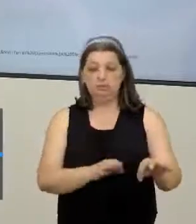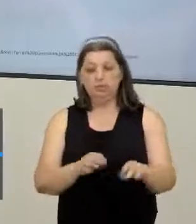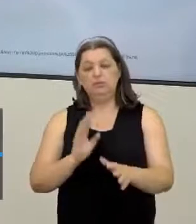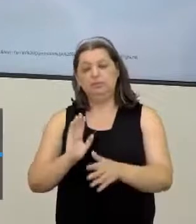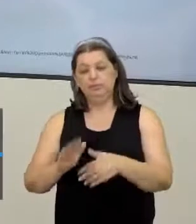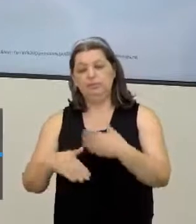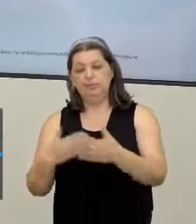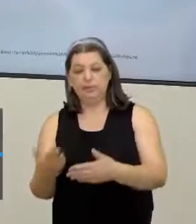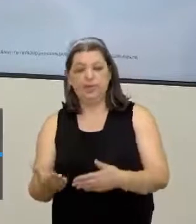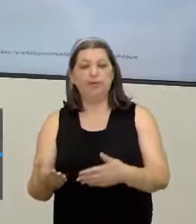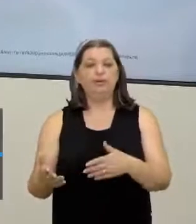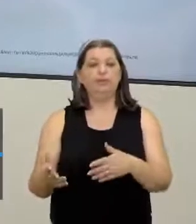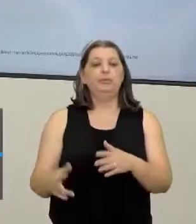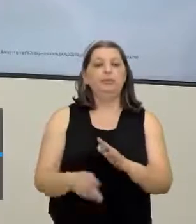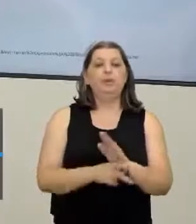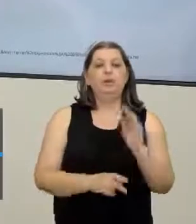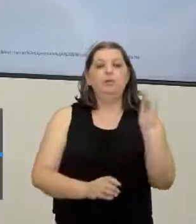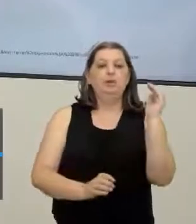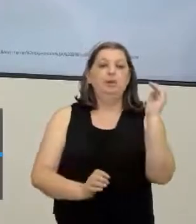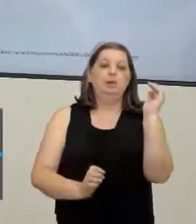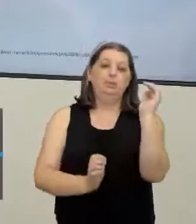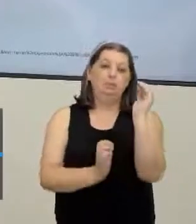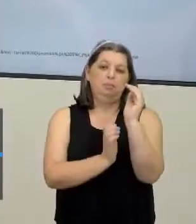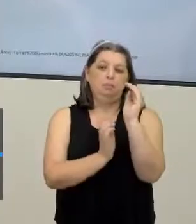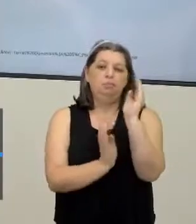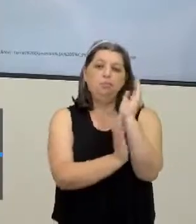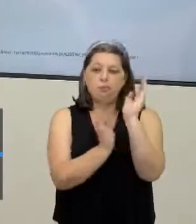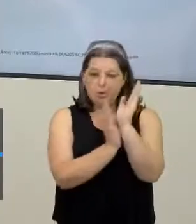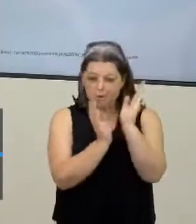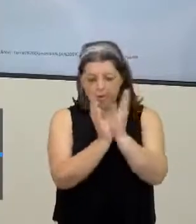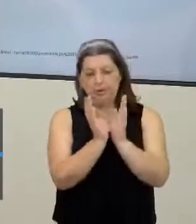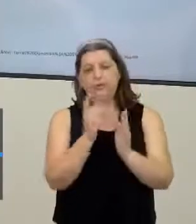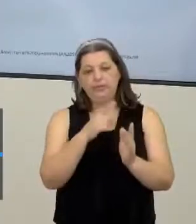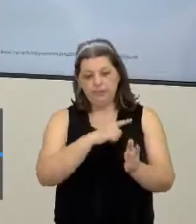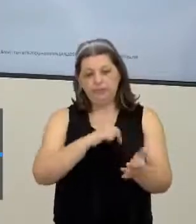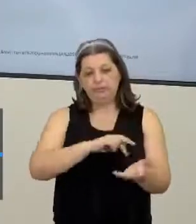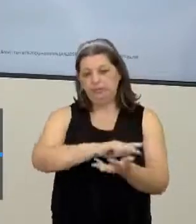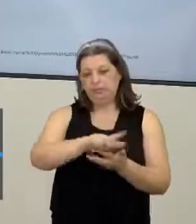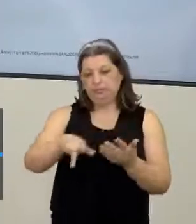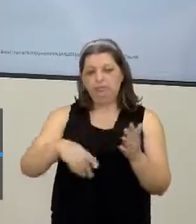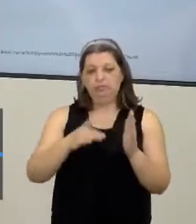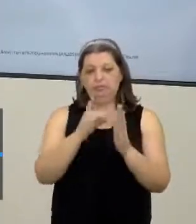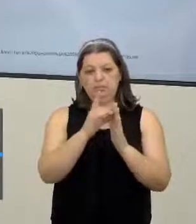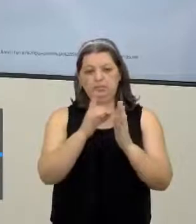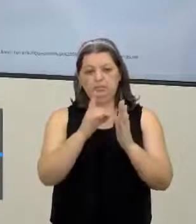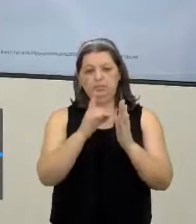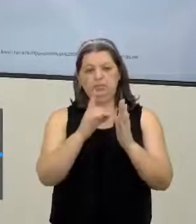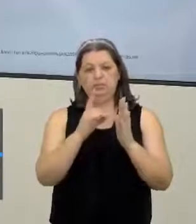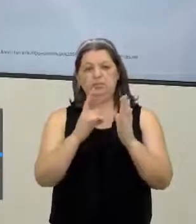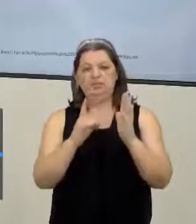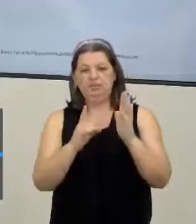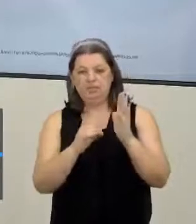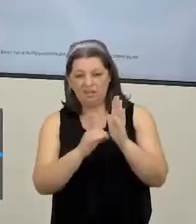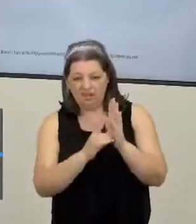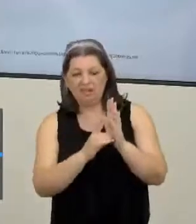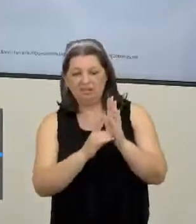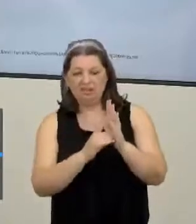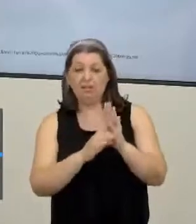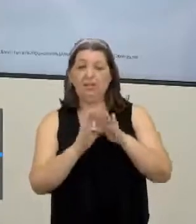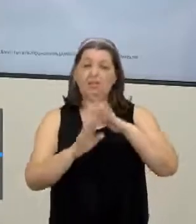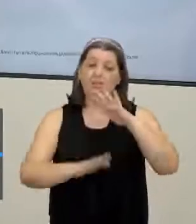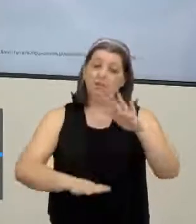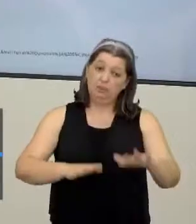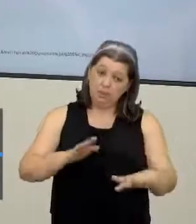processo Aquele trâmite burocrático Que leva aí até muitas décadas Dependendo do território E até